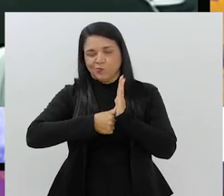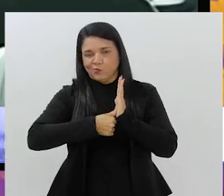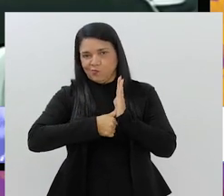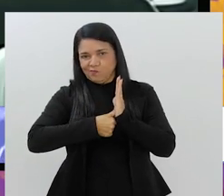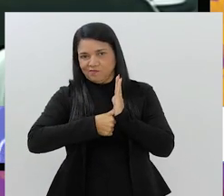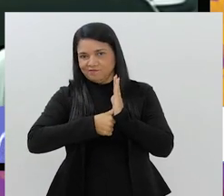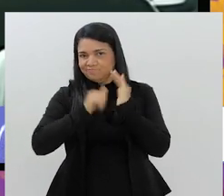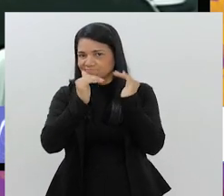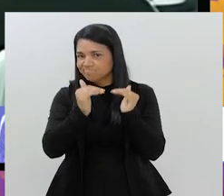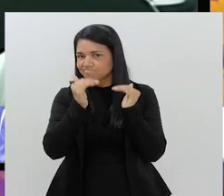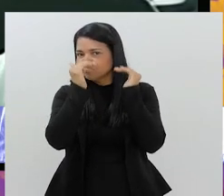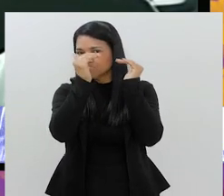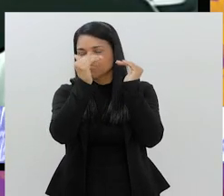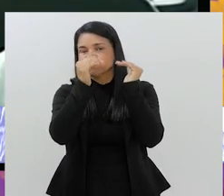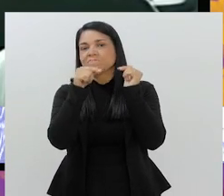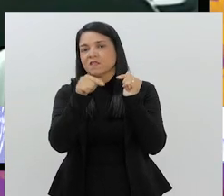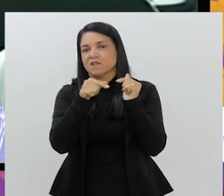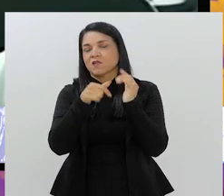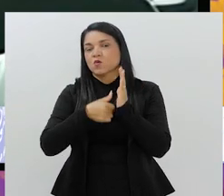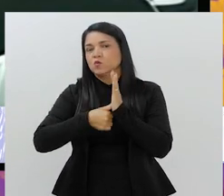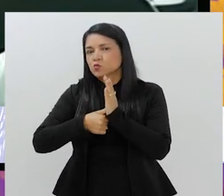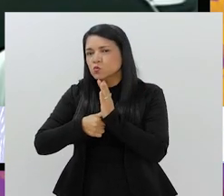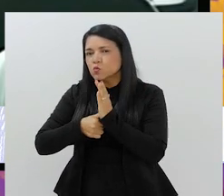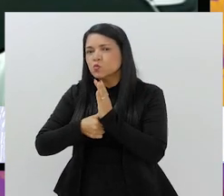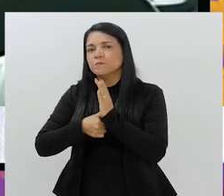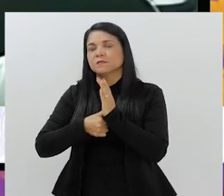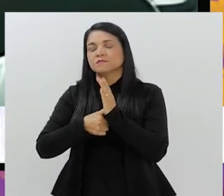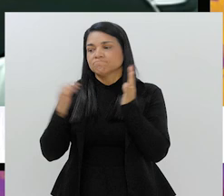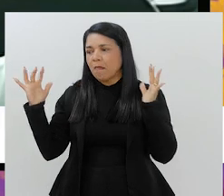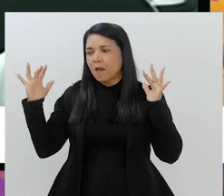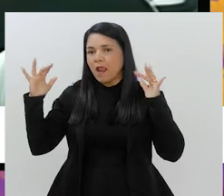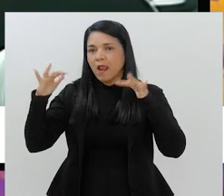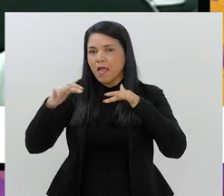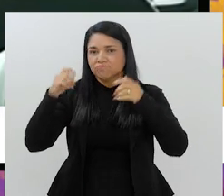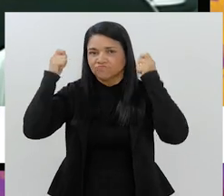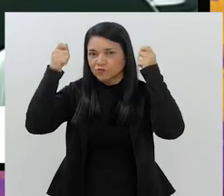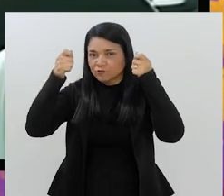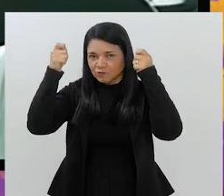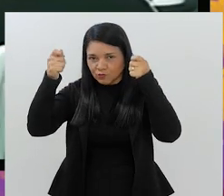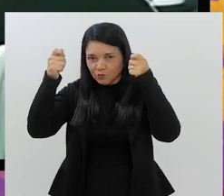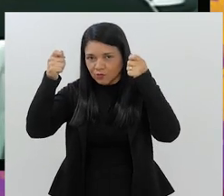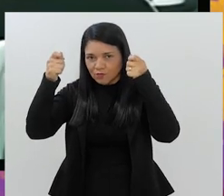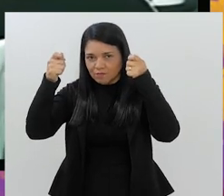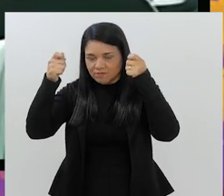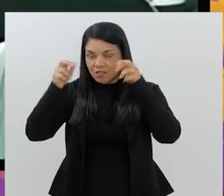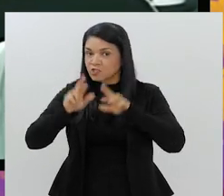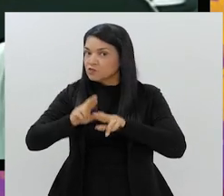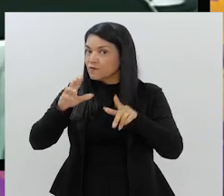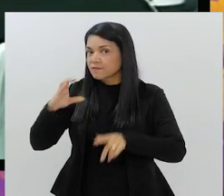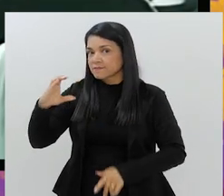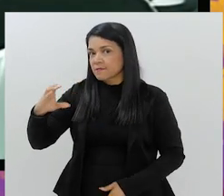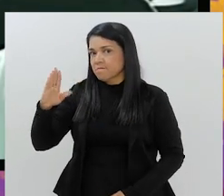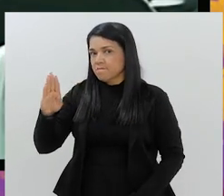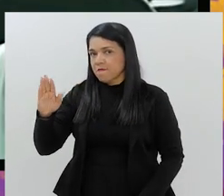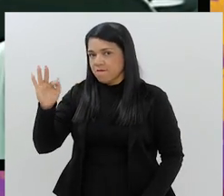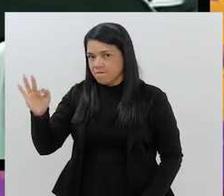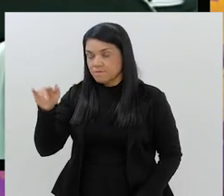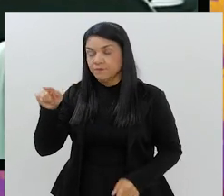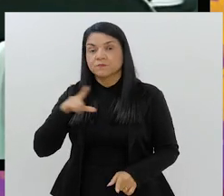são os clubes. Os clubes são soberanos. São eles que levam os torcedores ao estádio. Ninguém torce pela CBF.